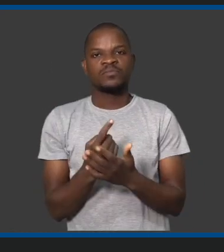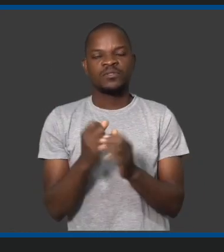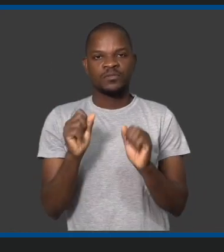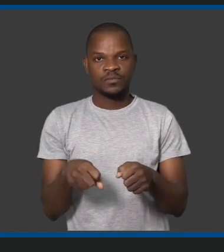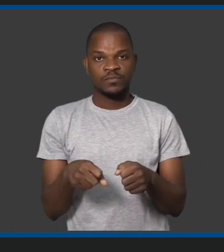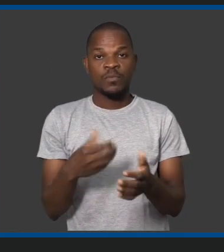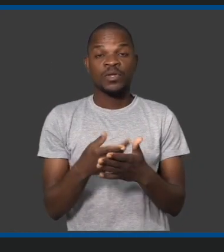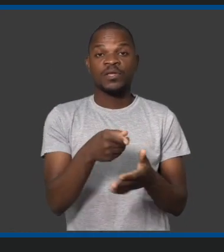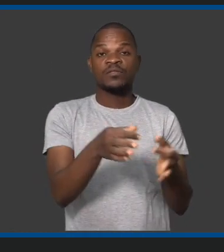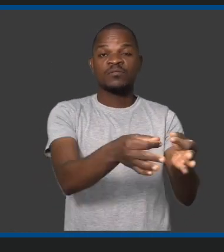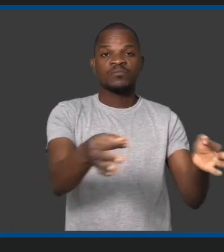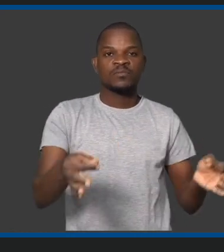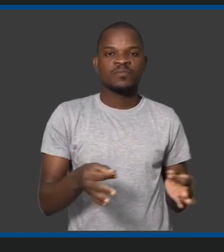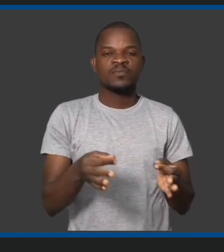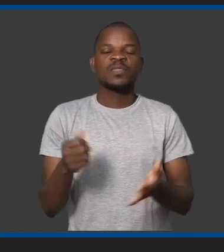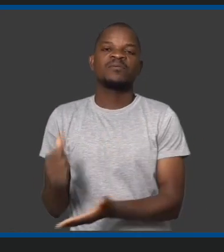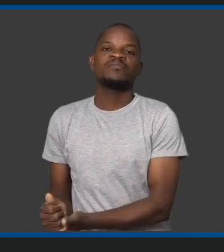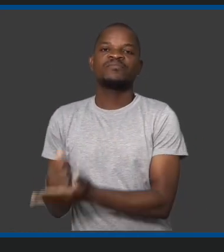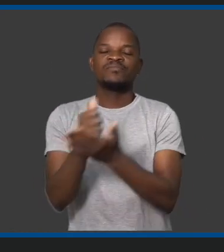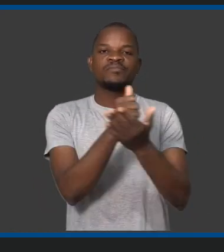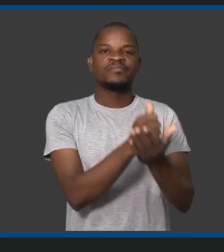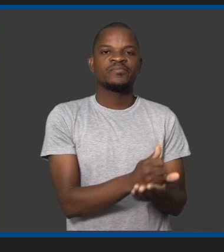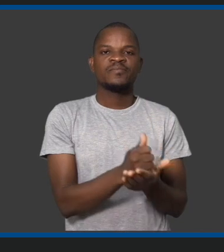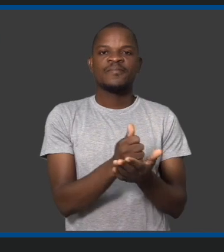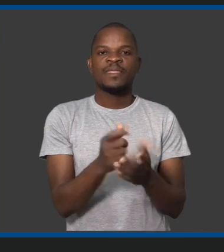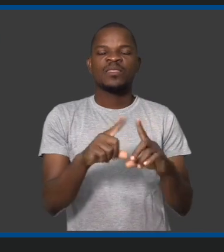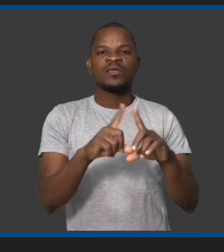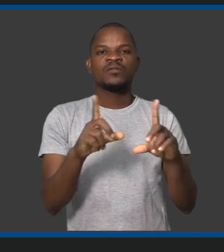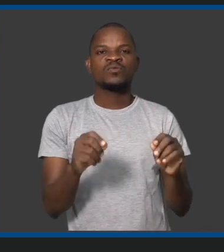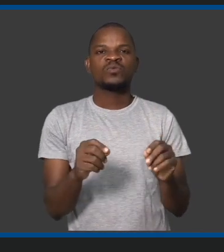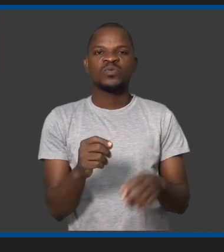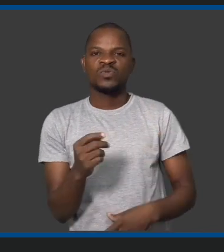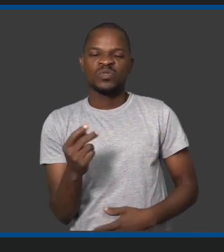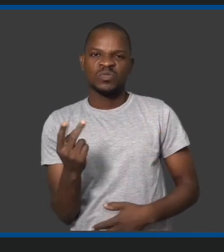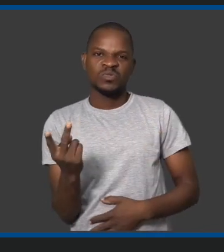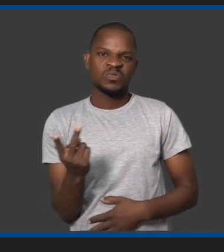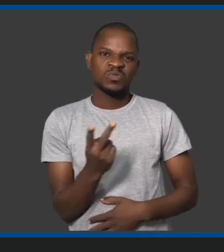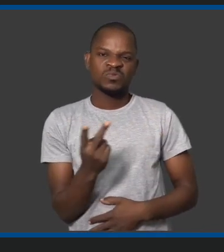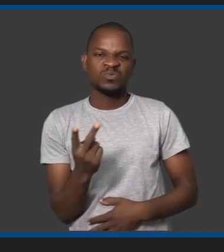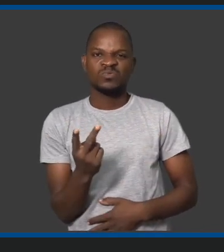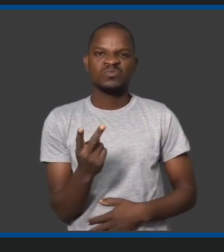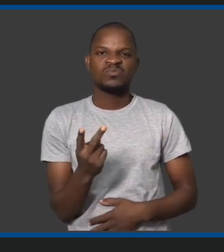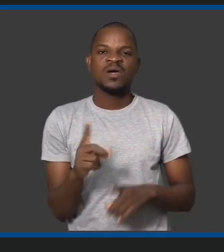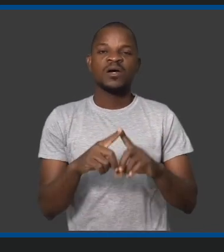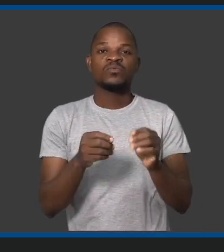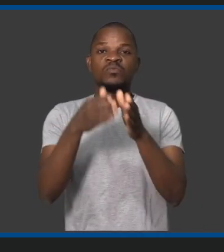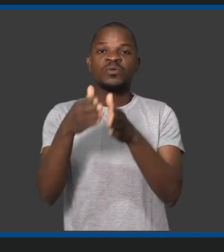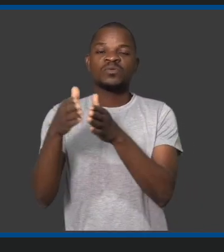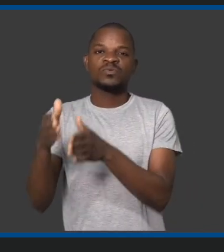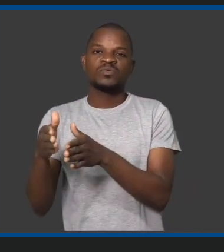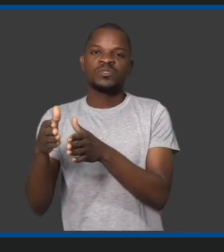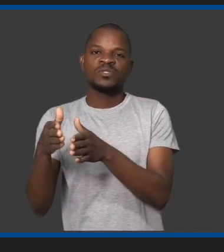momento certo. É um memorando que vem para aliviar as dores que o jornalista desportivo